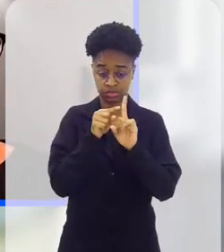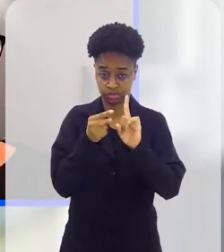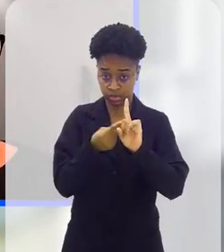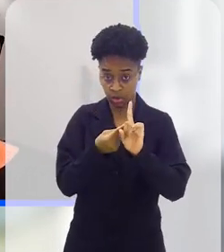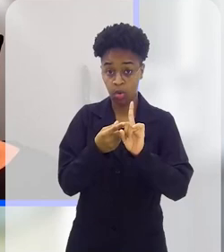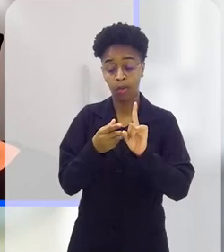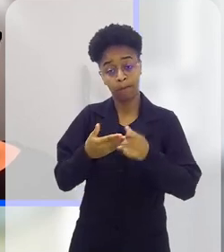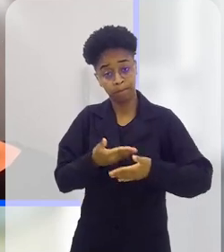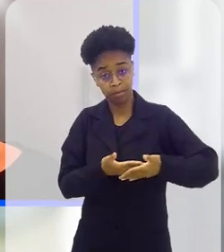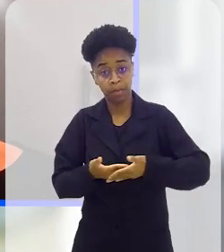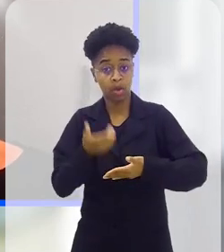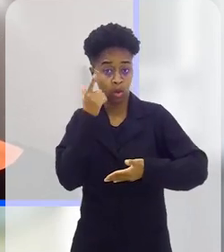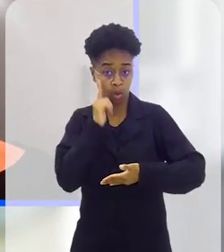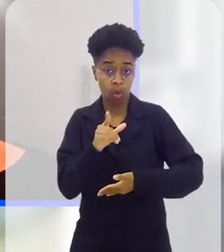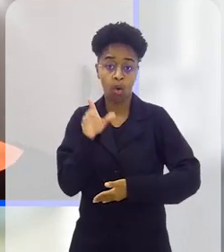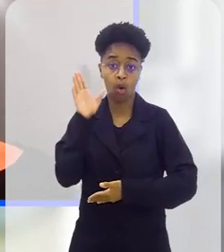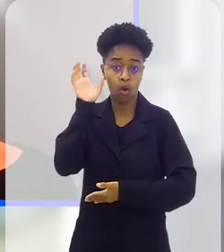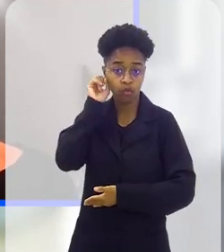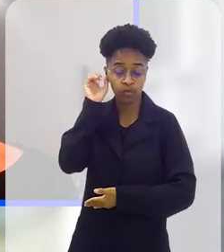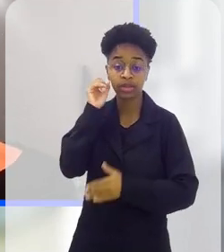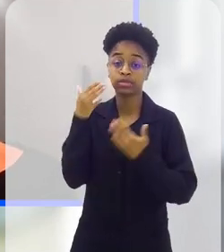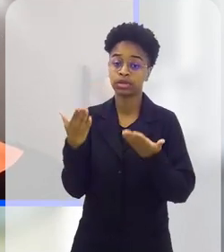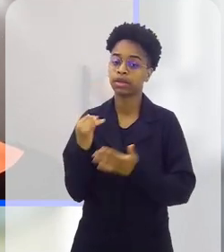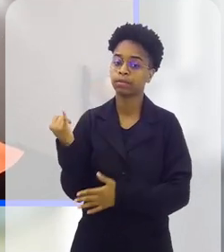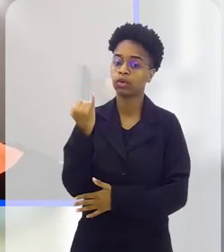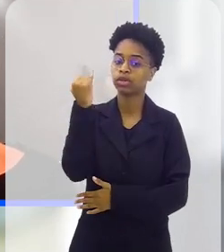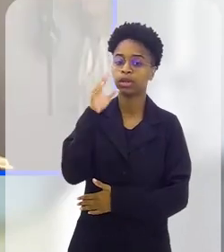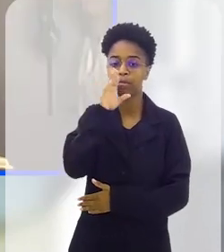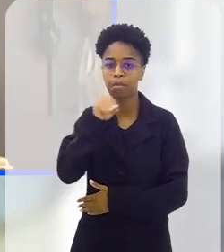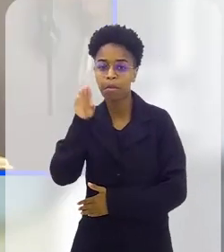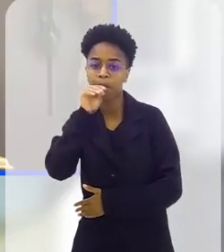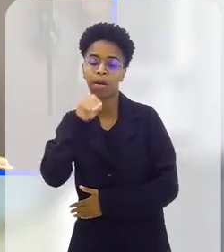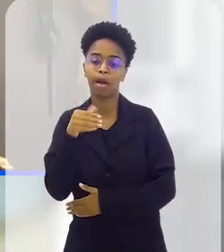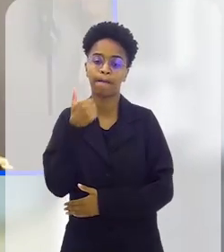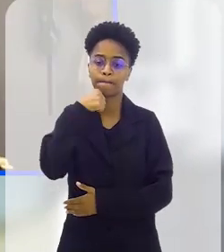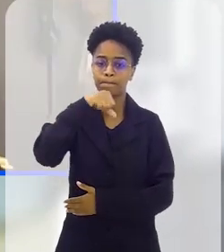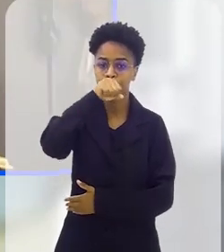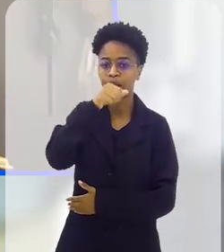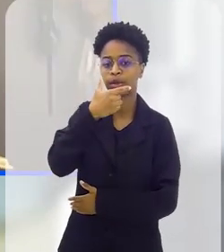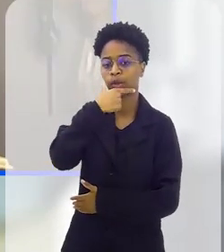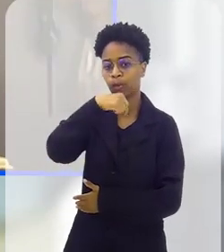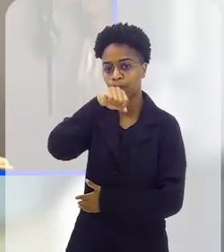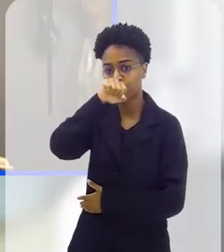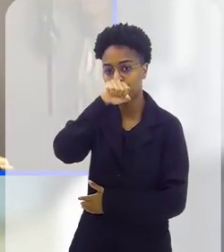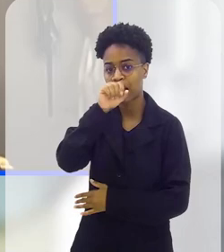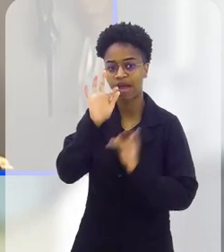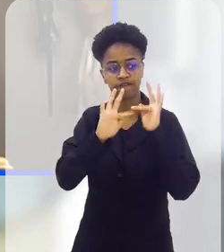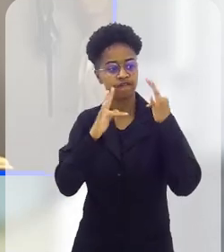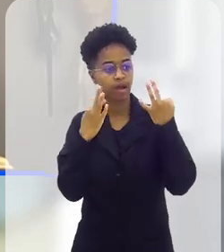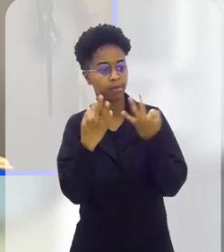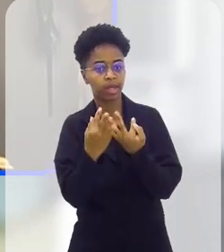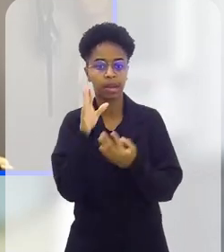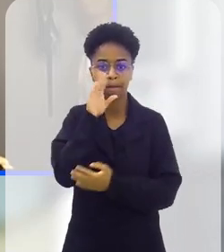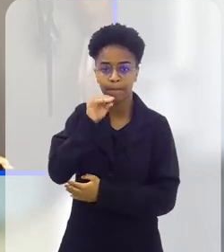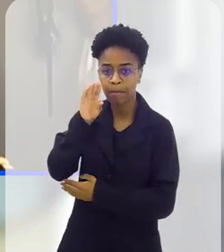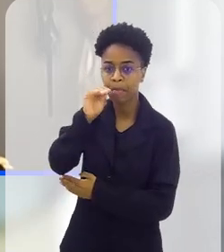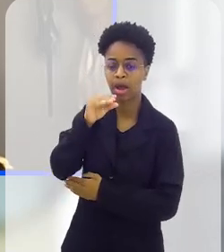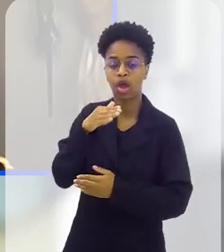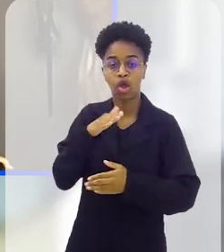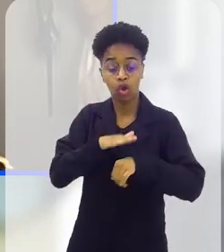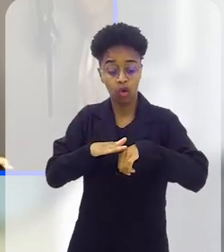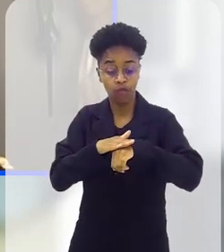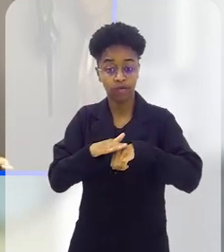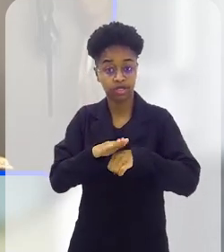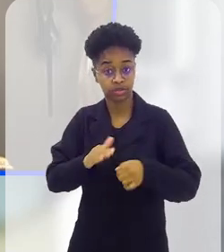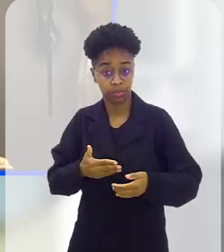e o quanto é importante a fala daquela mãe, a fala daquele pai, do entorno, sabe, o quanto isso é